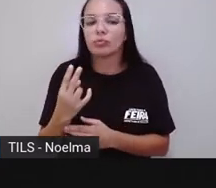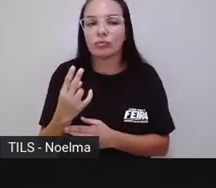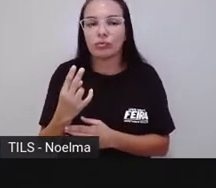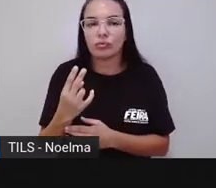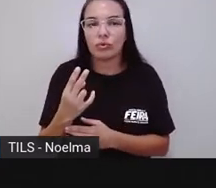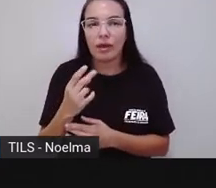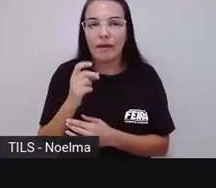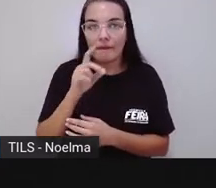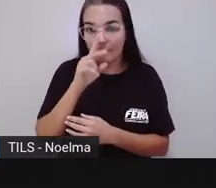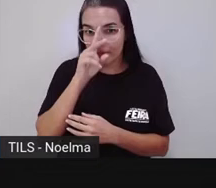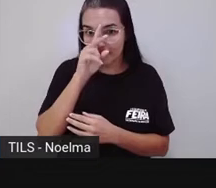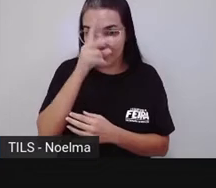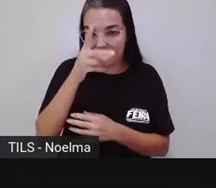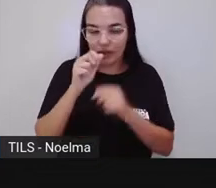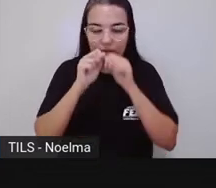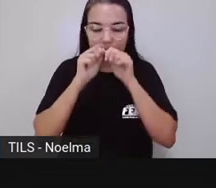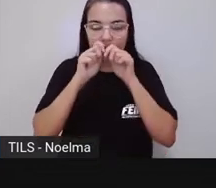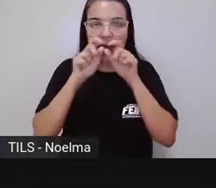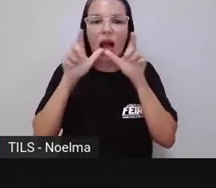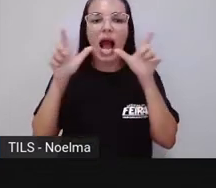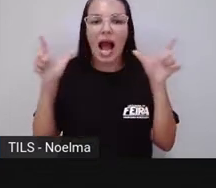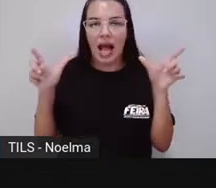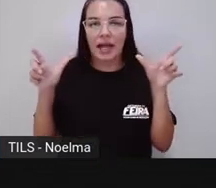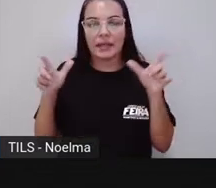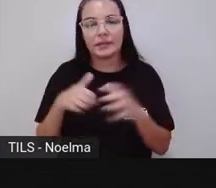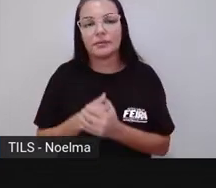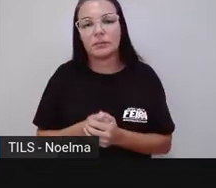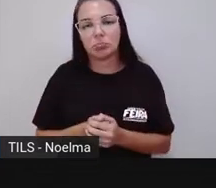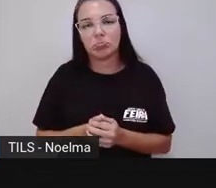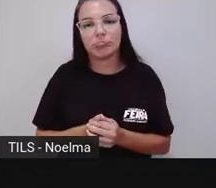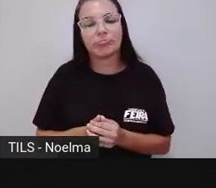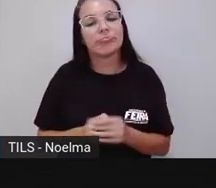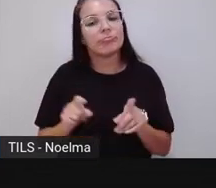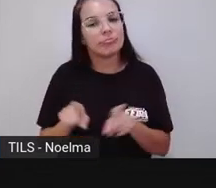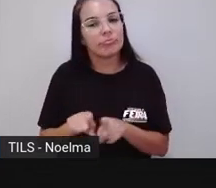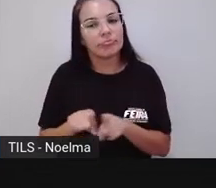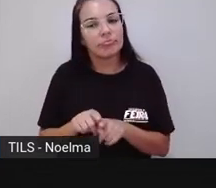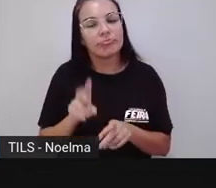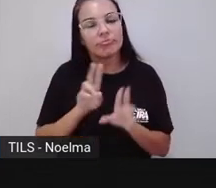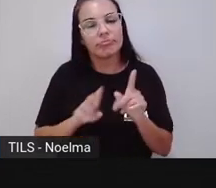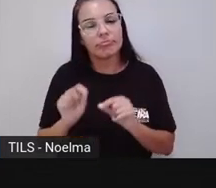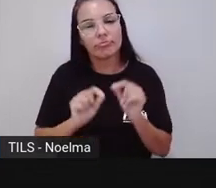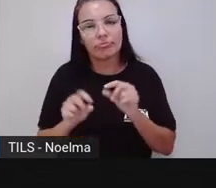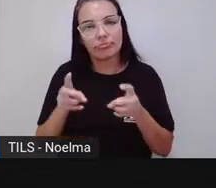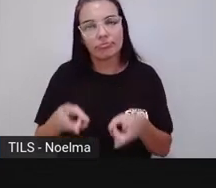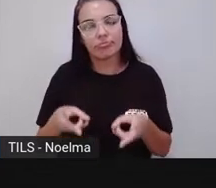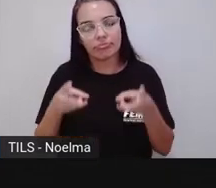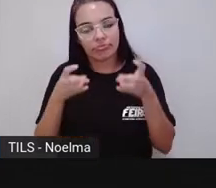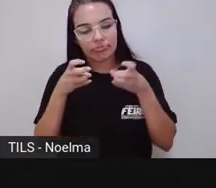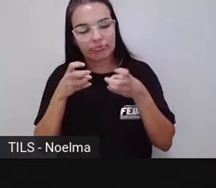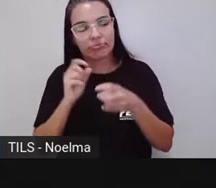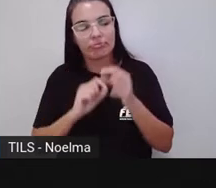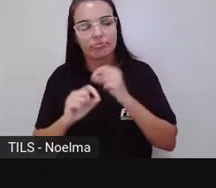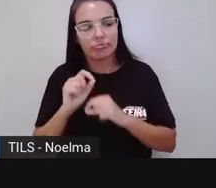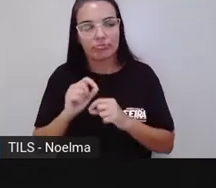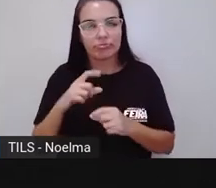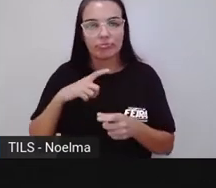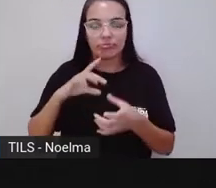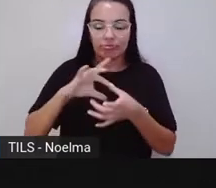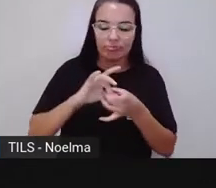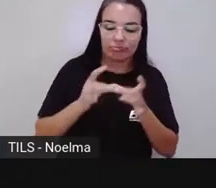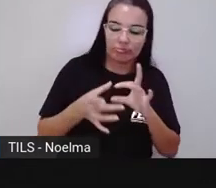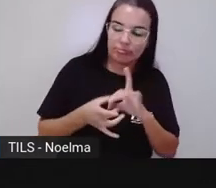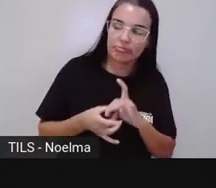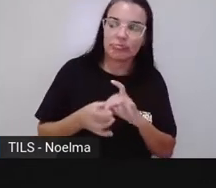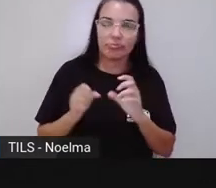pronúncia de um som aberto. Então, é interessante a gente observar, né, ter essa percepção em relação ao